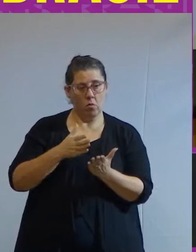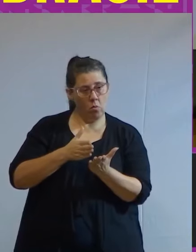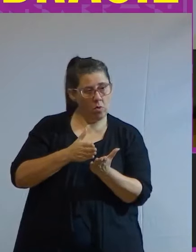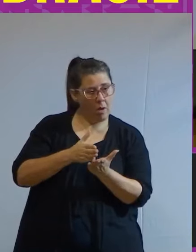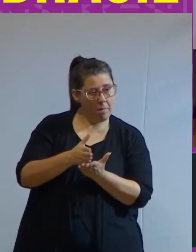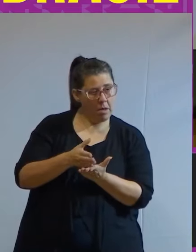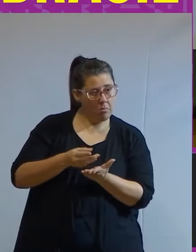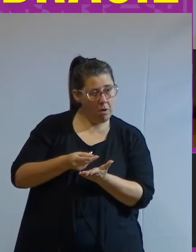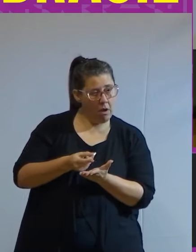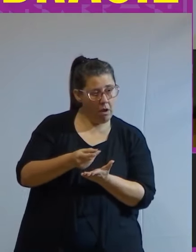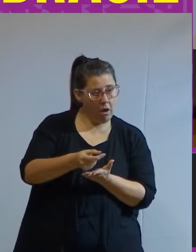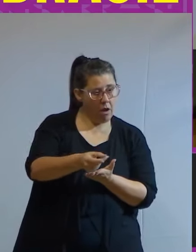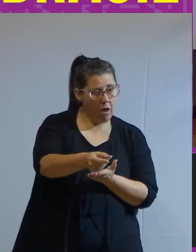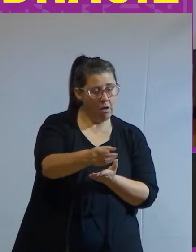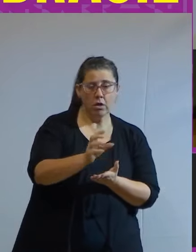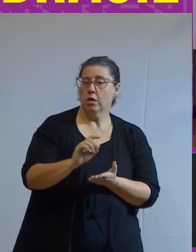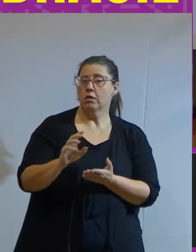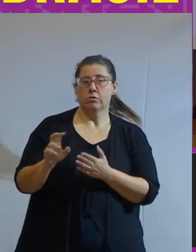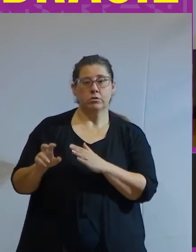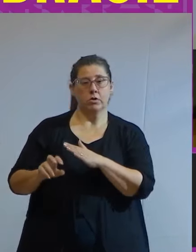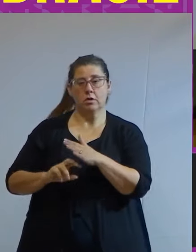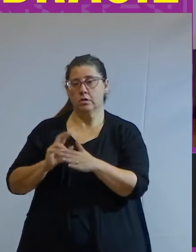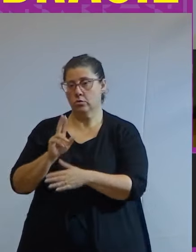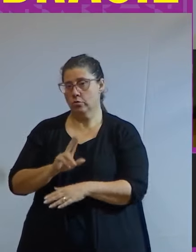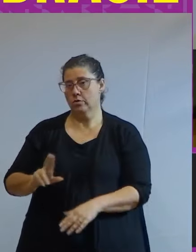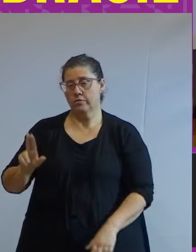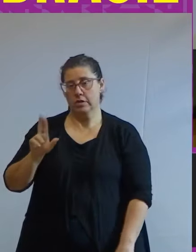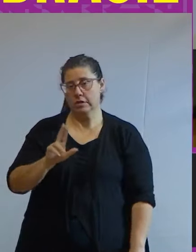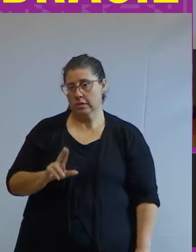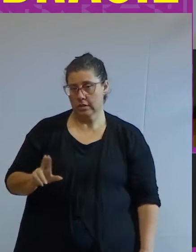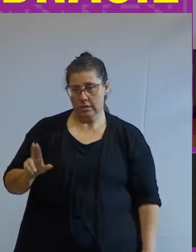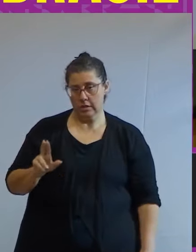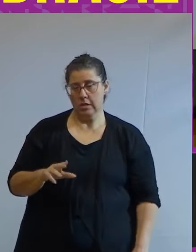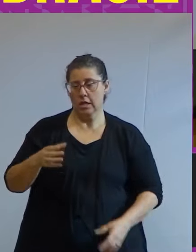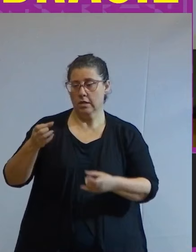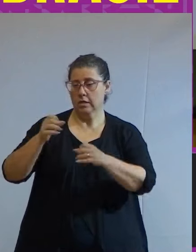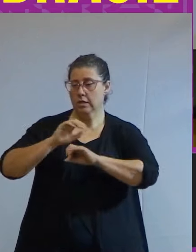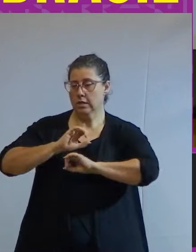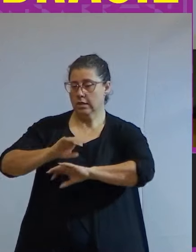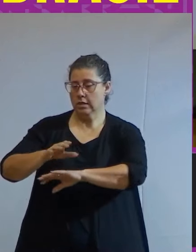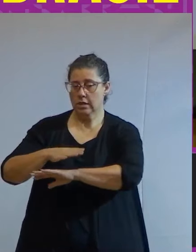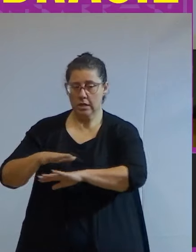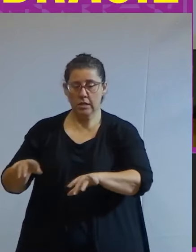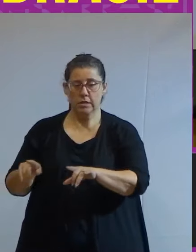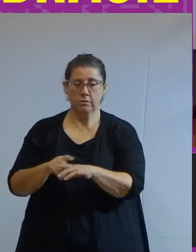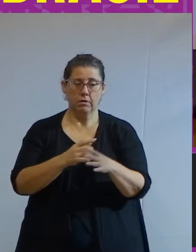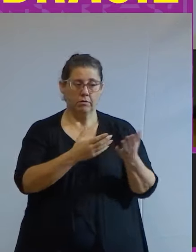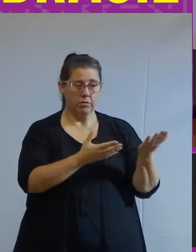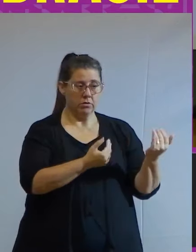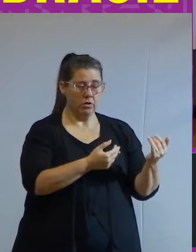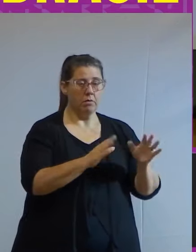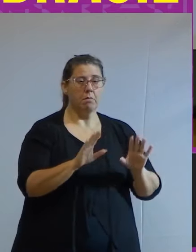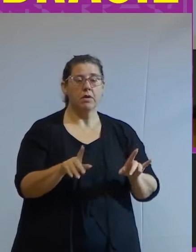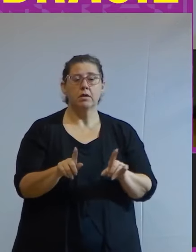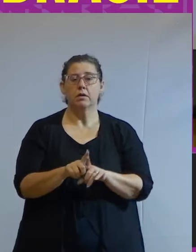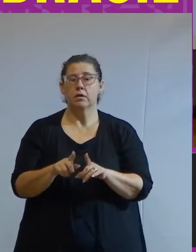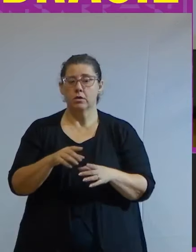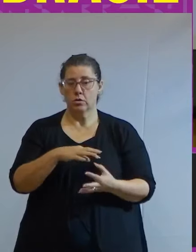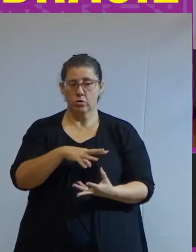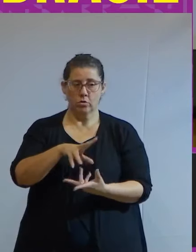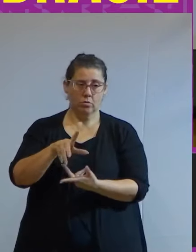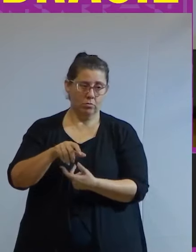muito longo não só nas universidades e falar com as crianças e falar com os adolescentes sobre educação financeira mas também no mundo